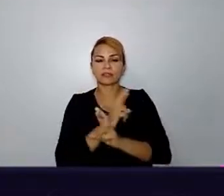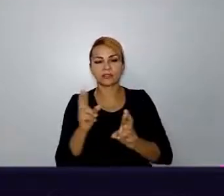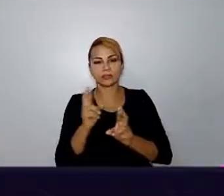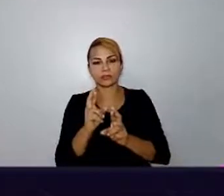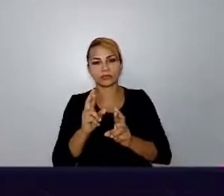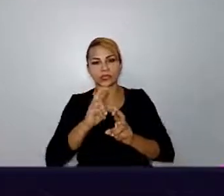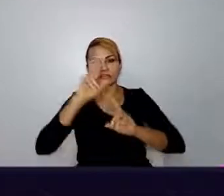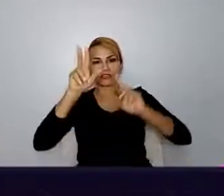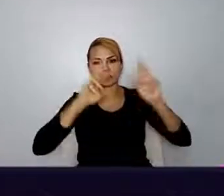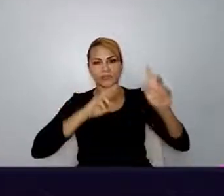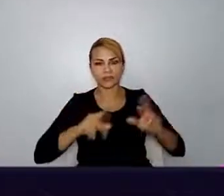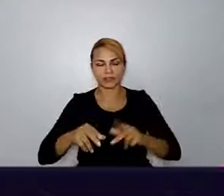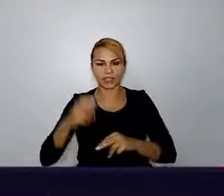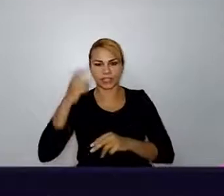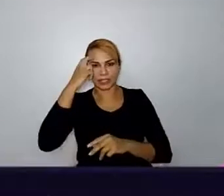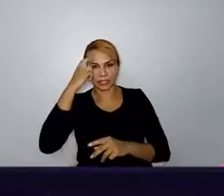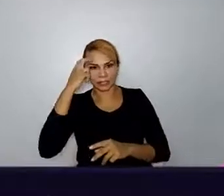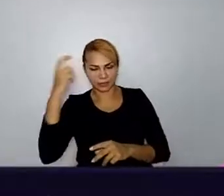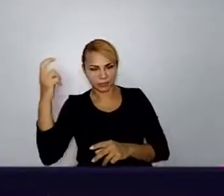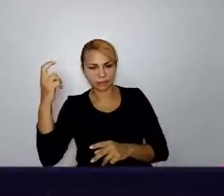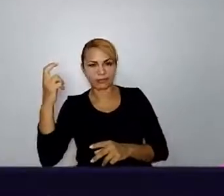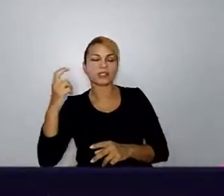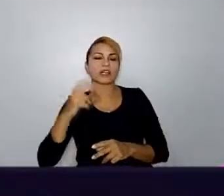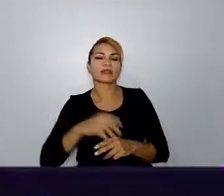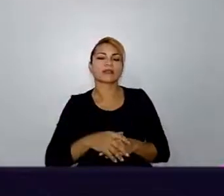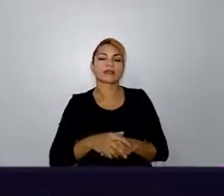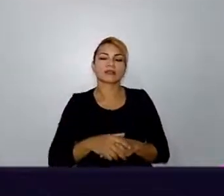vida berliner, ele escreveu assim.